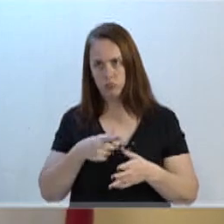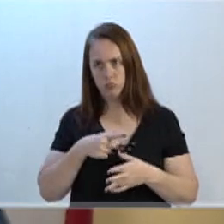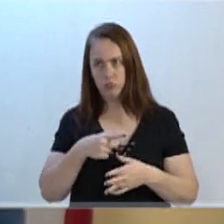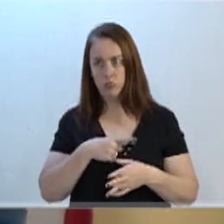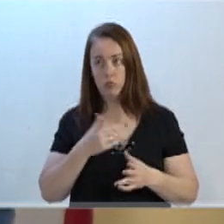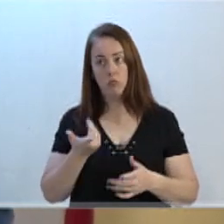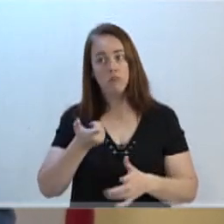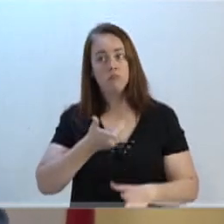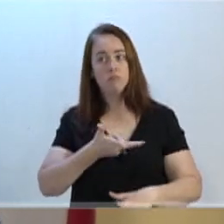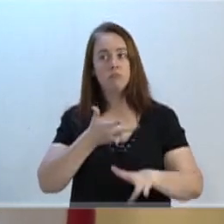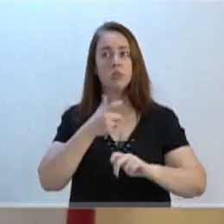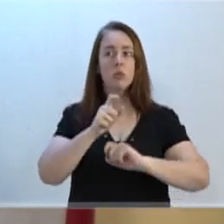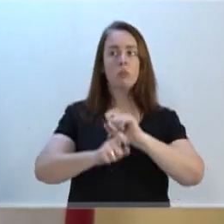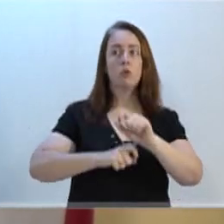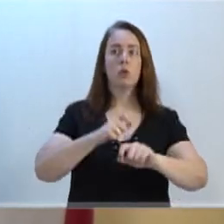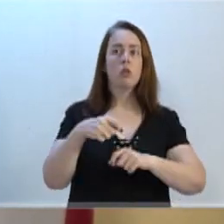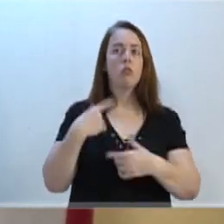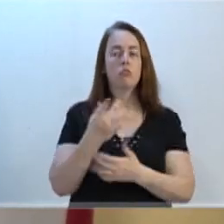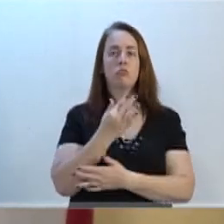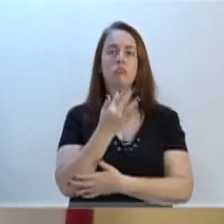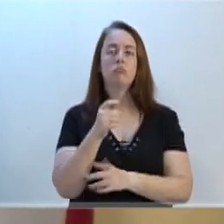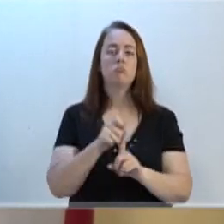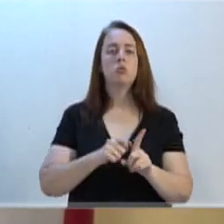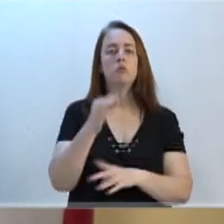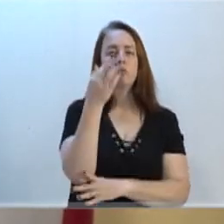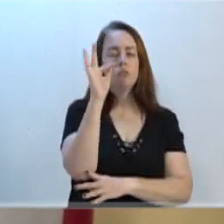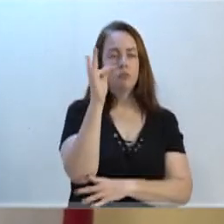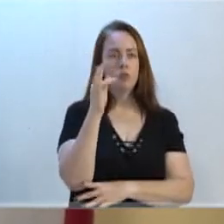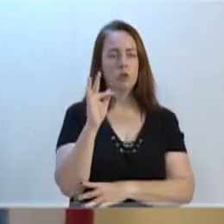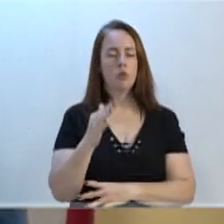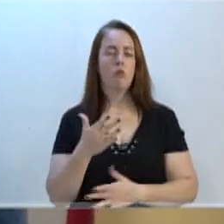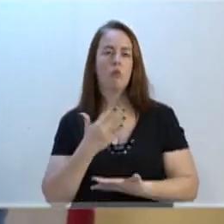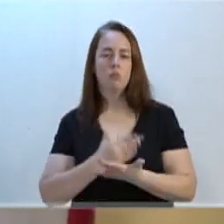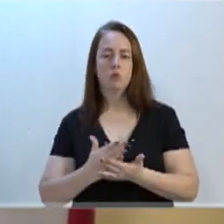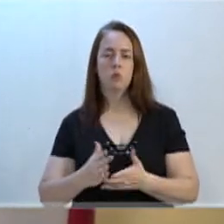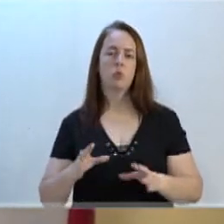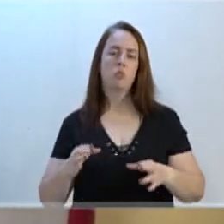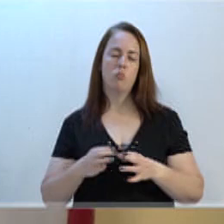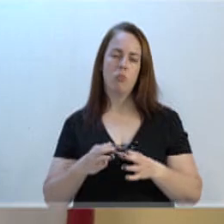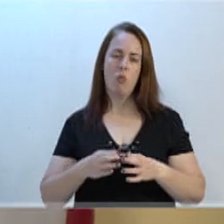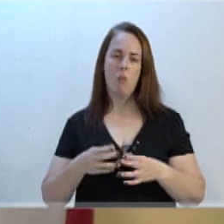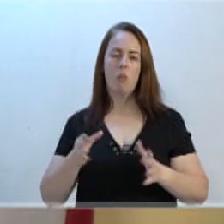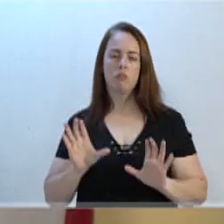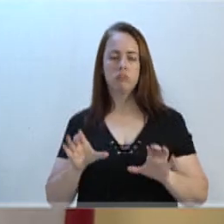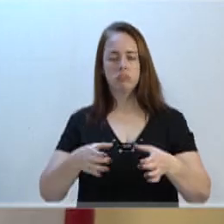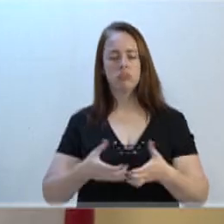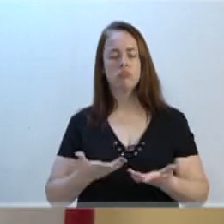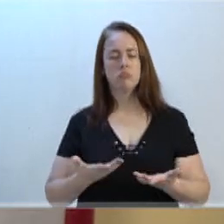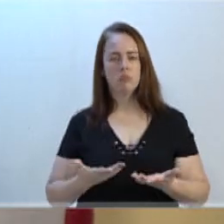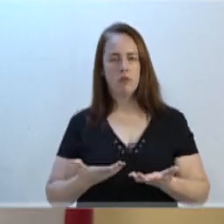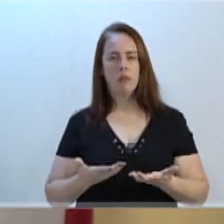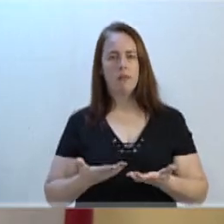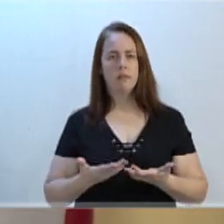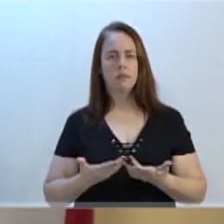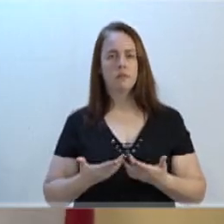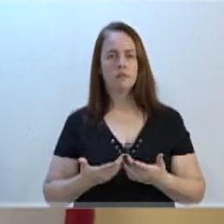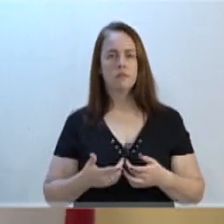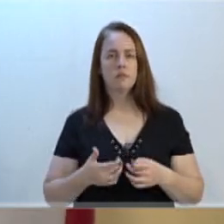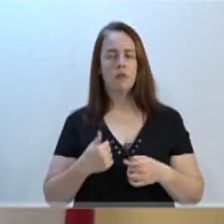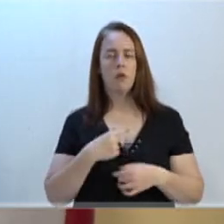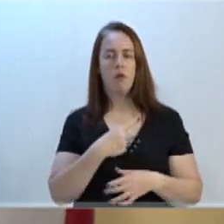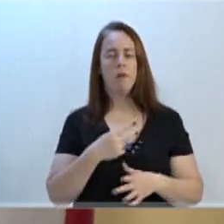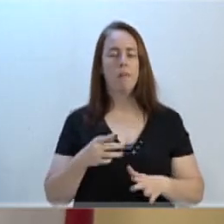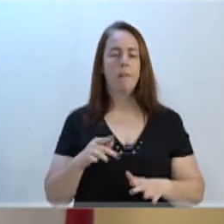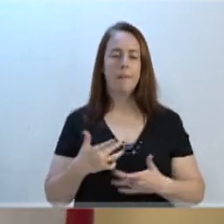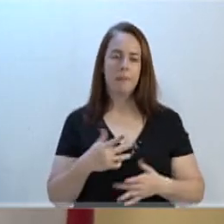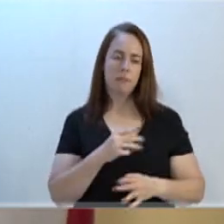Vejam, senhores, que nós em fevereiro começamos esta comissão, vereador que preside os